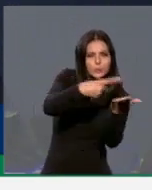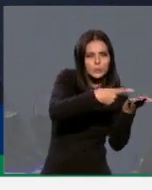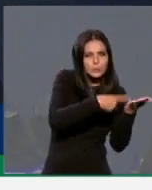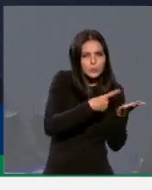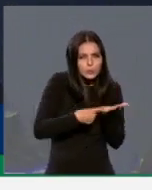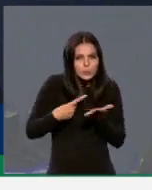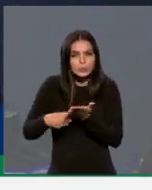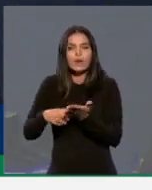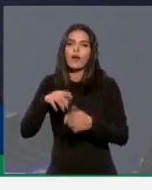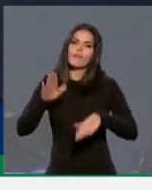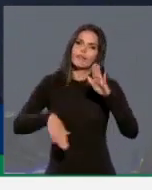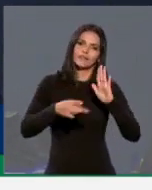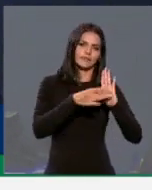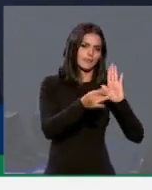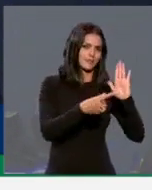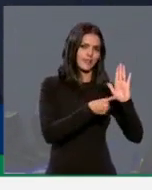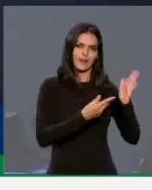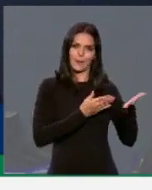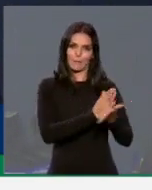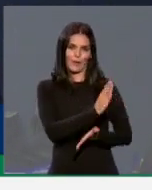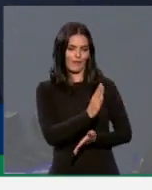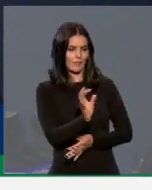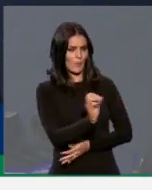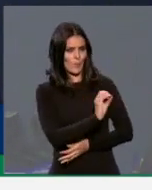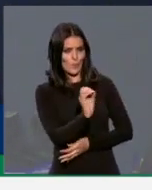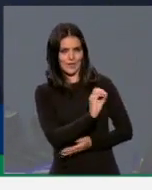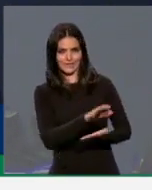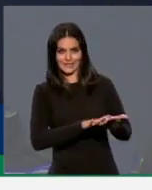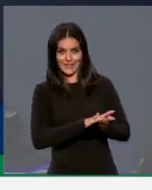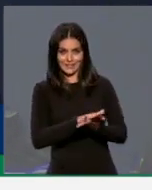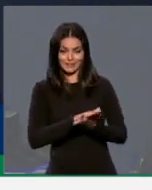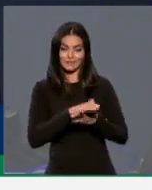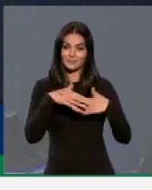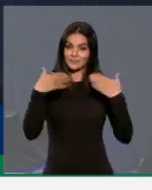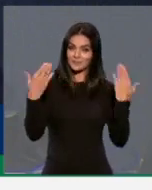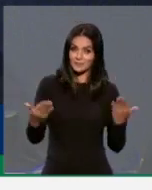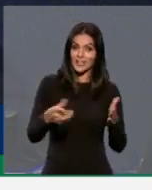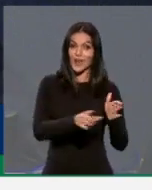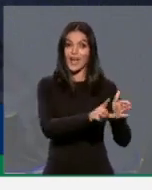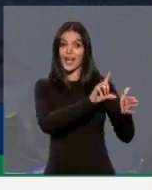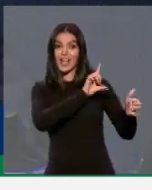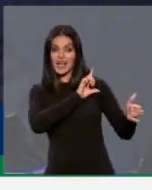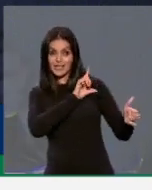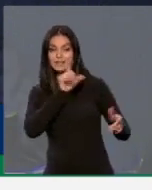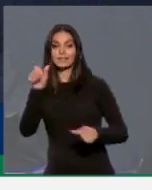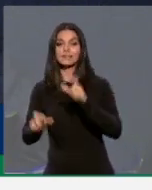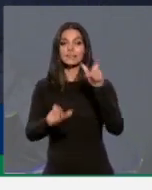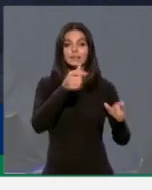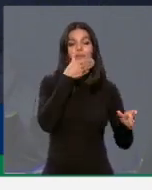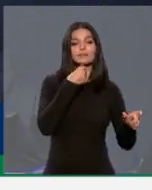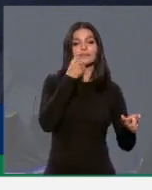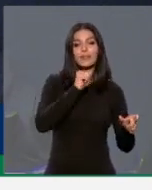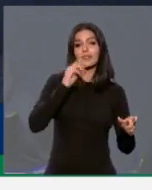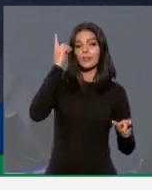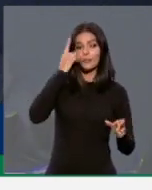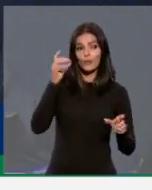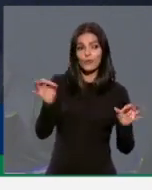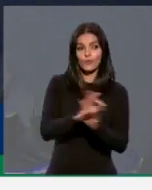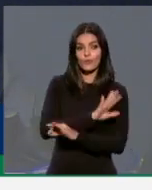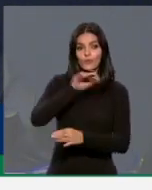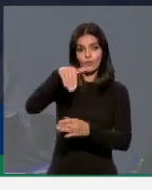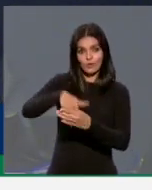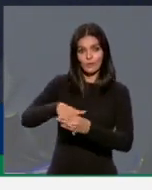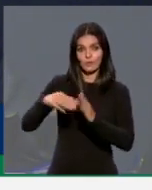difícil de que um destaque venha a ser aprovado. Bom, mais cedo, deputados e deputadas concluíram a votação da medida